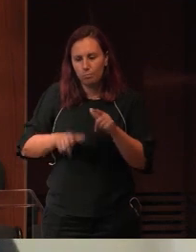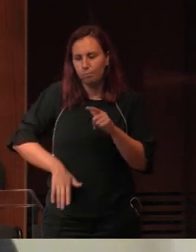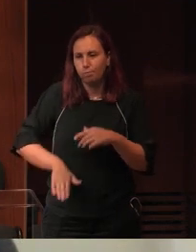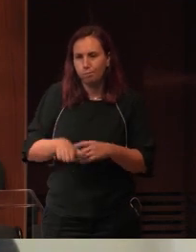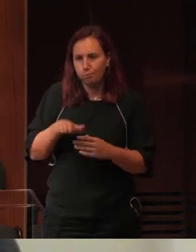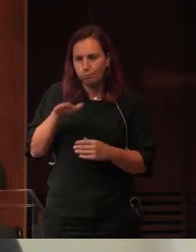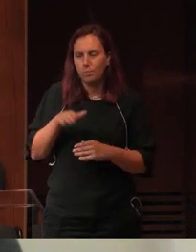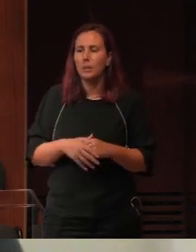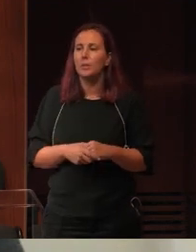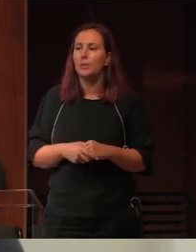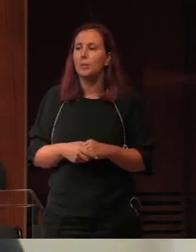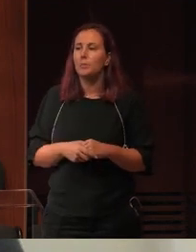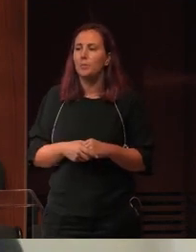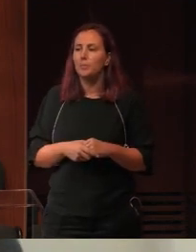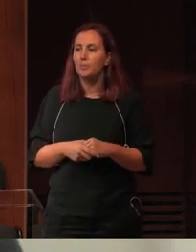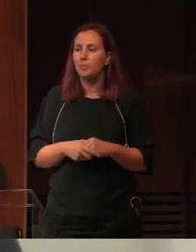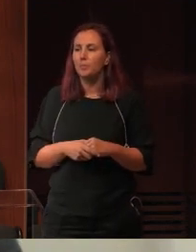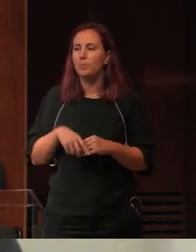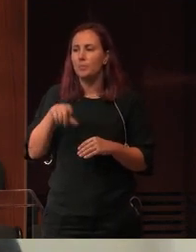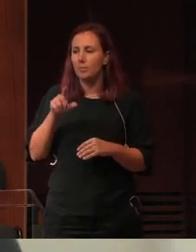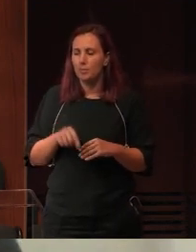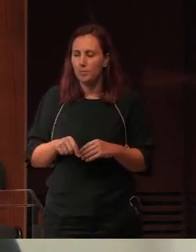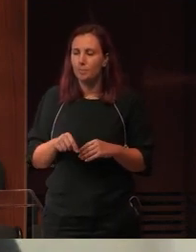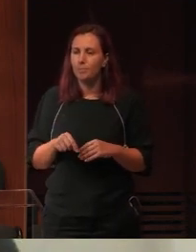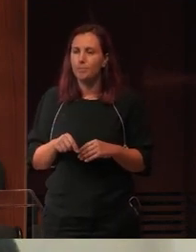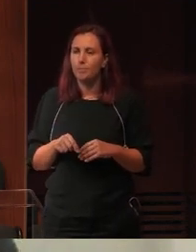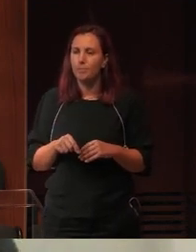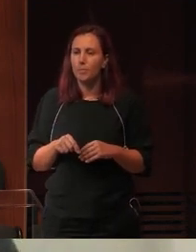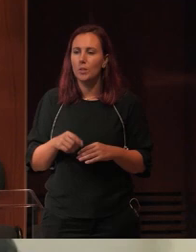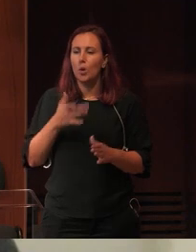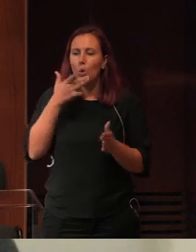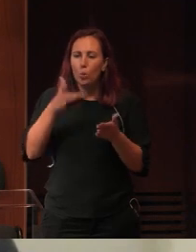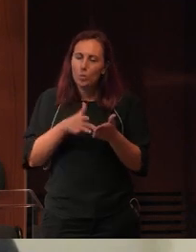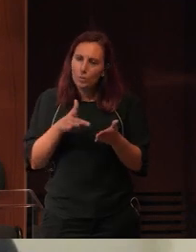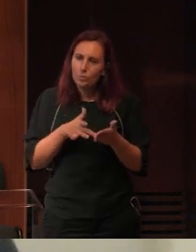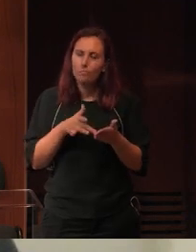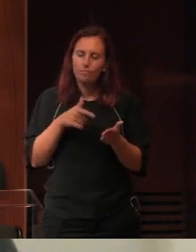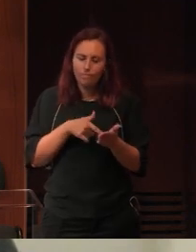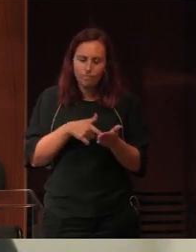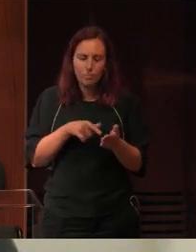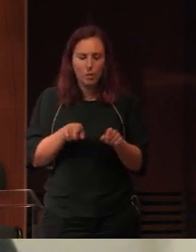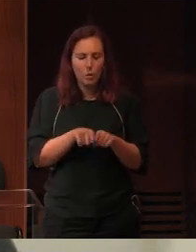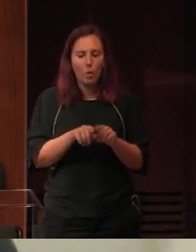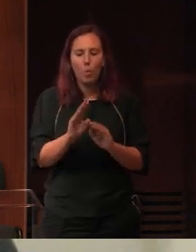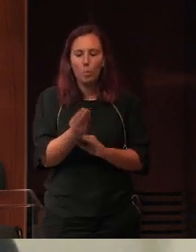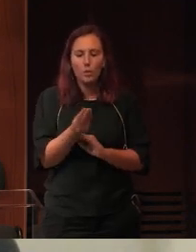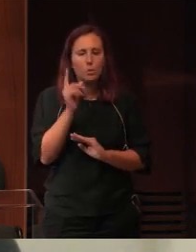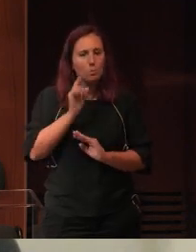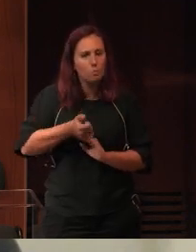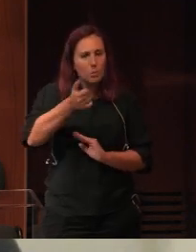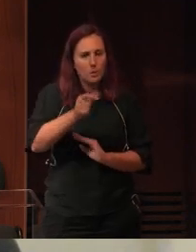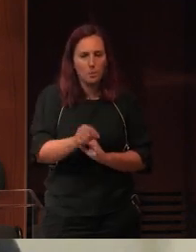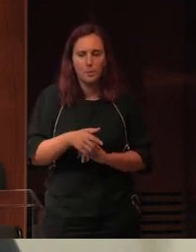dos indivíduos e também o livro é um objeto essencial.